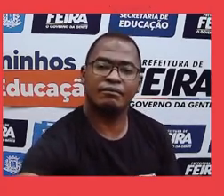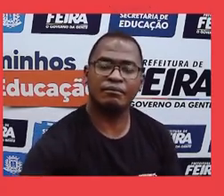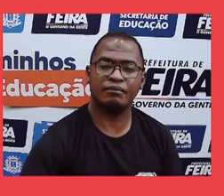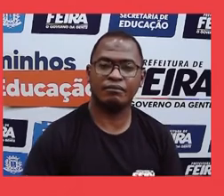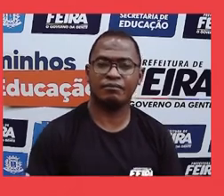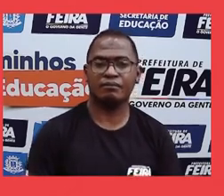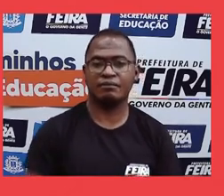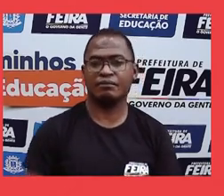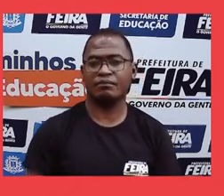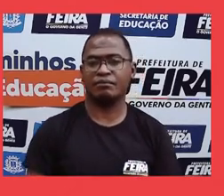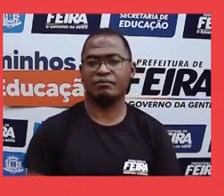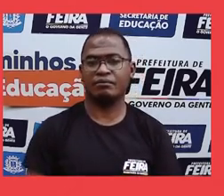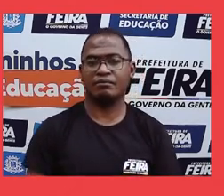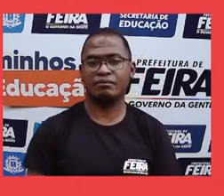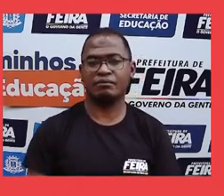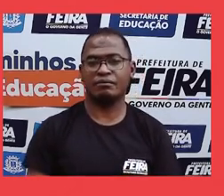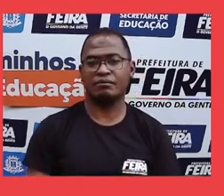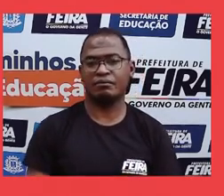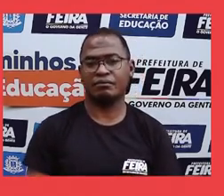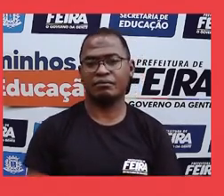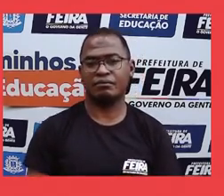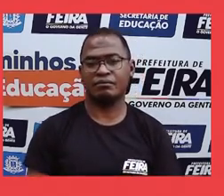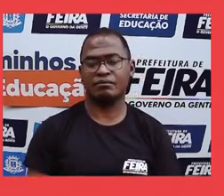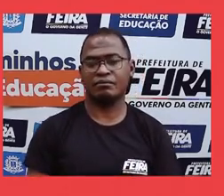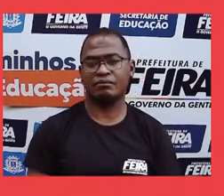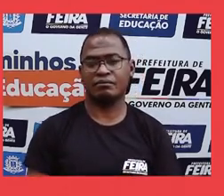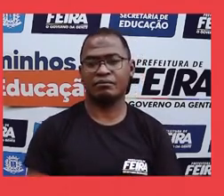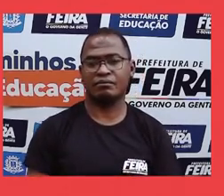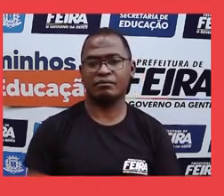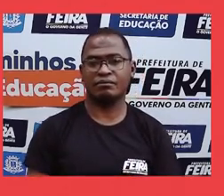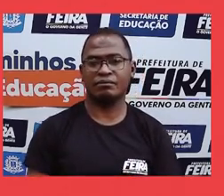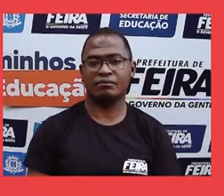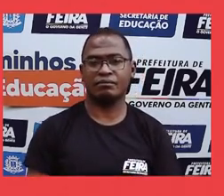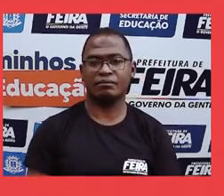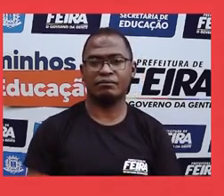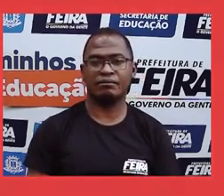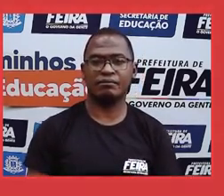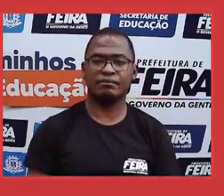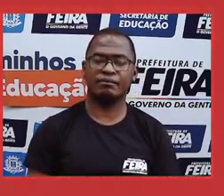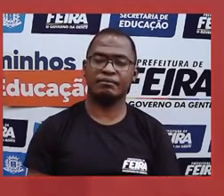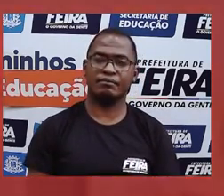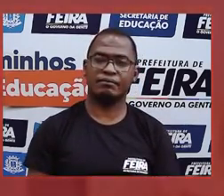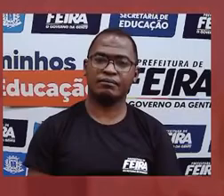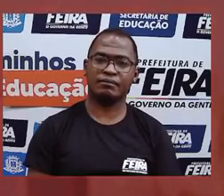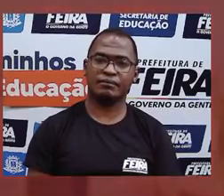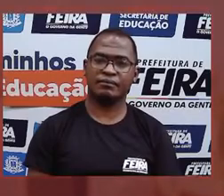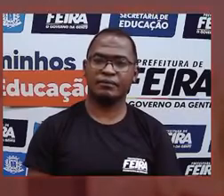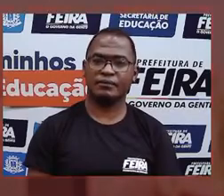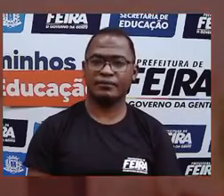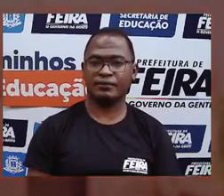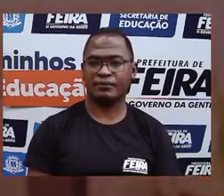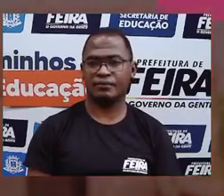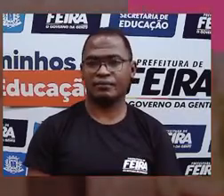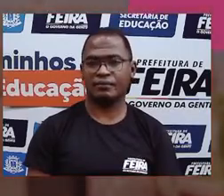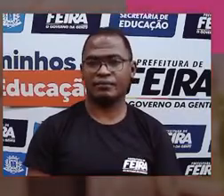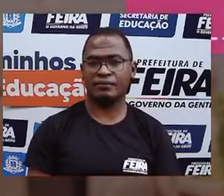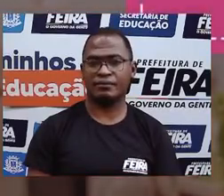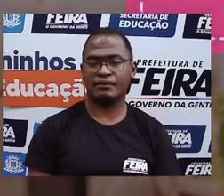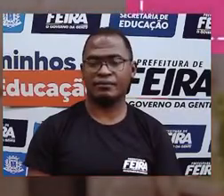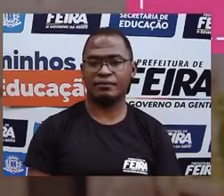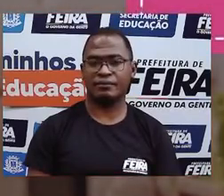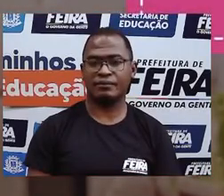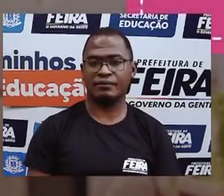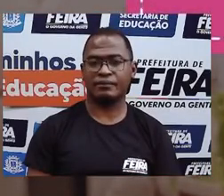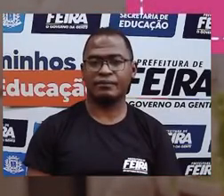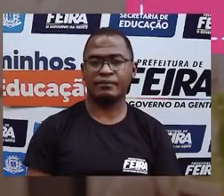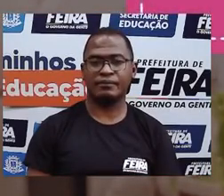saudável e livre de doenças provenientes de maus hábitos alimentares. O sétimo é